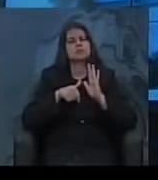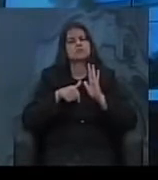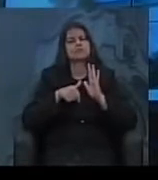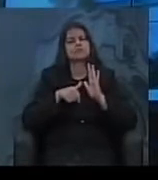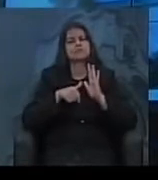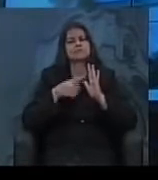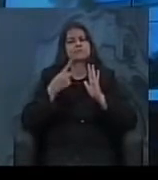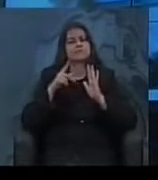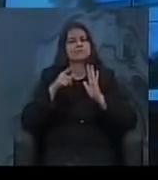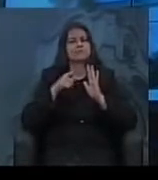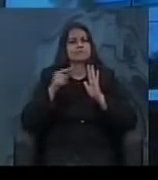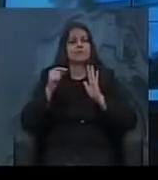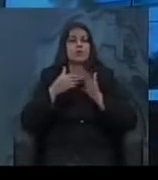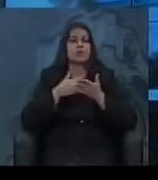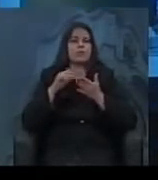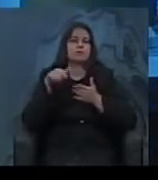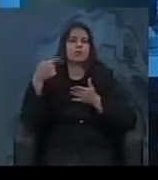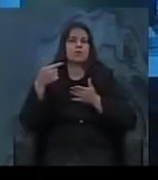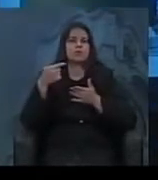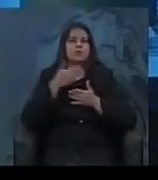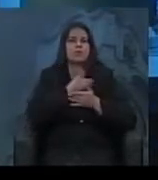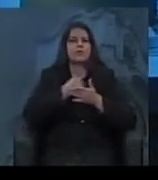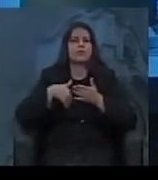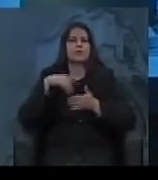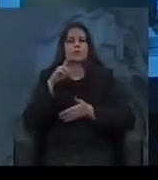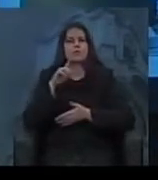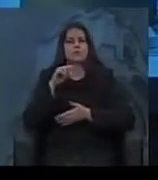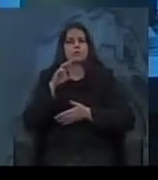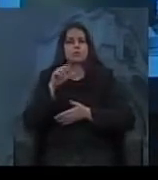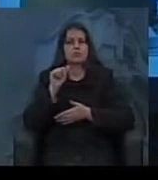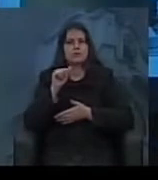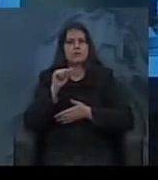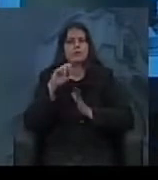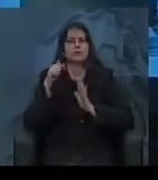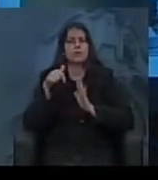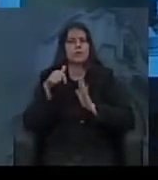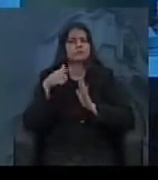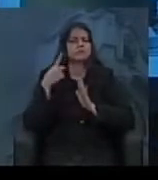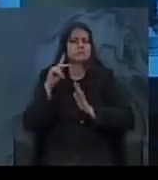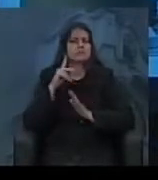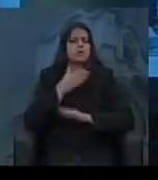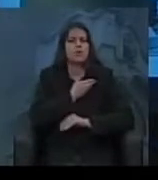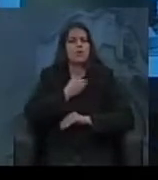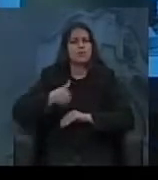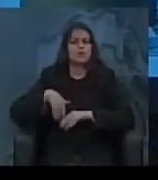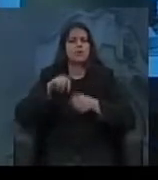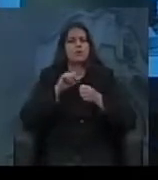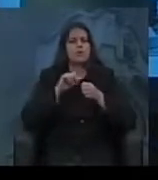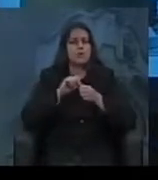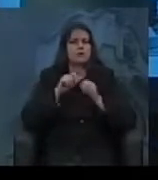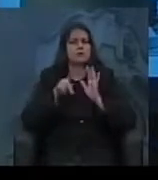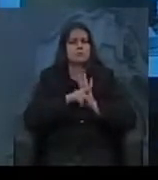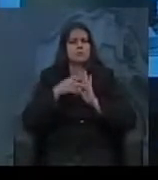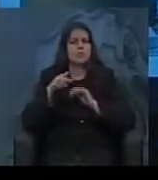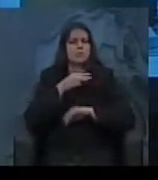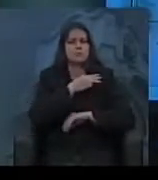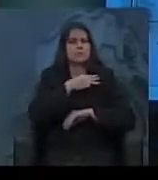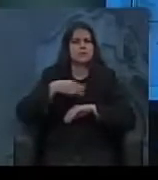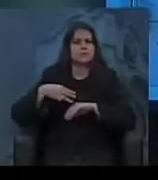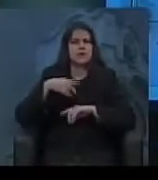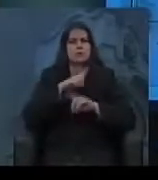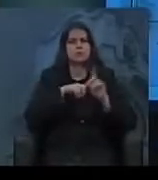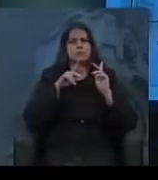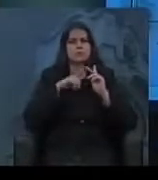deposto, e é que começa o governo do Dutra. Na questão econômica, o governo do Dutra, ele, de certa forma, forma o ministério dele com políticos mais